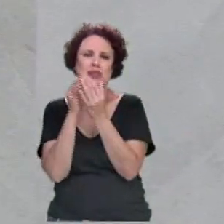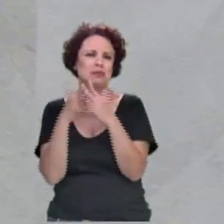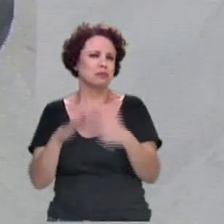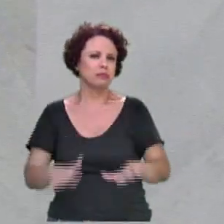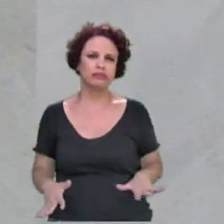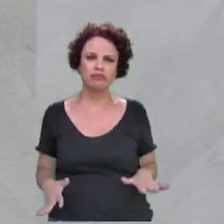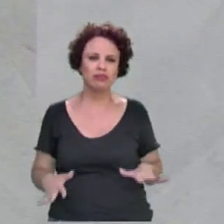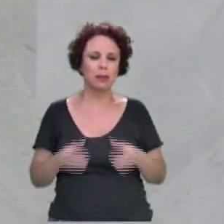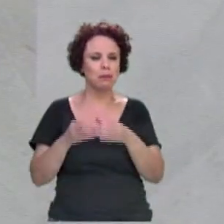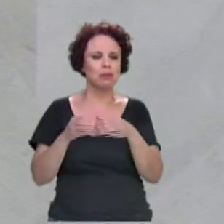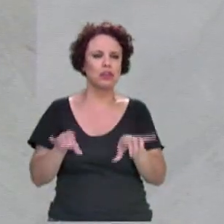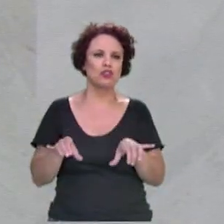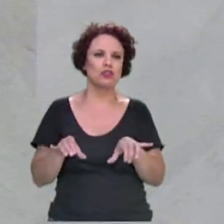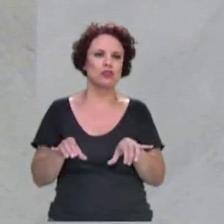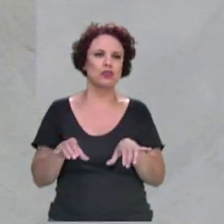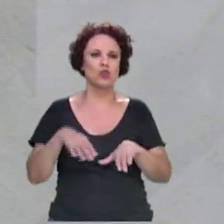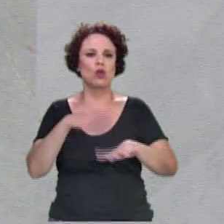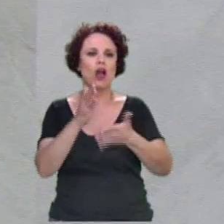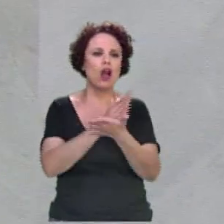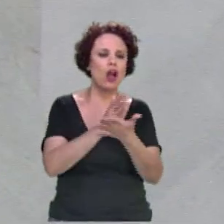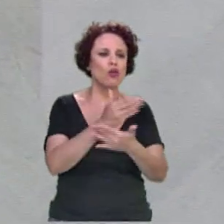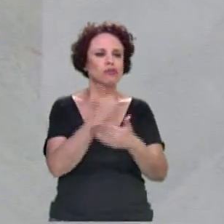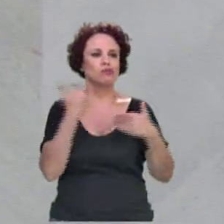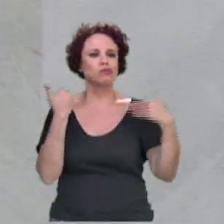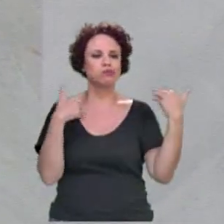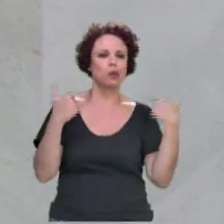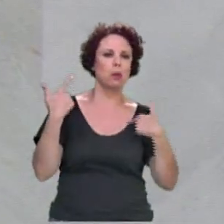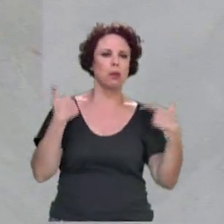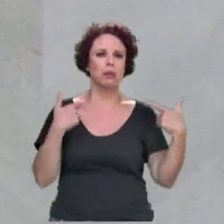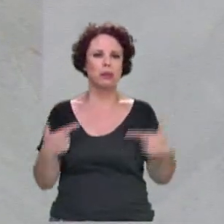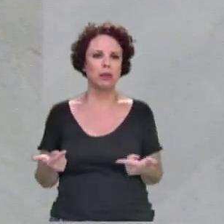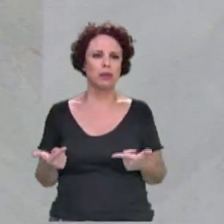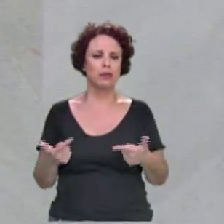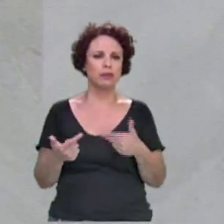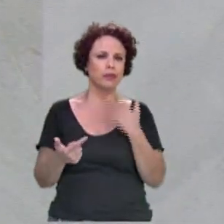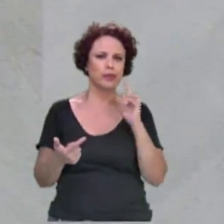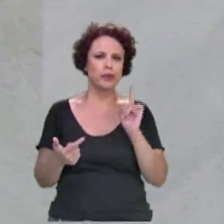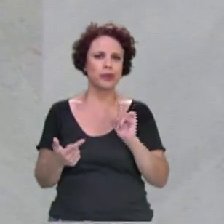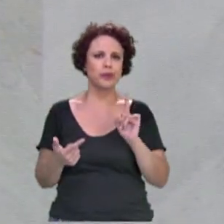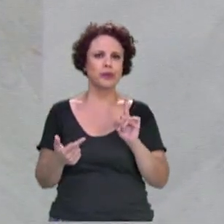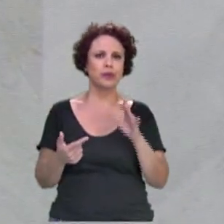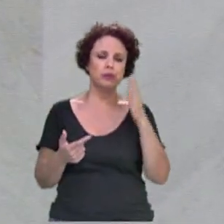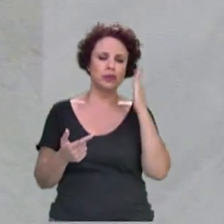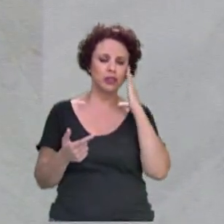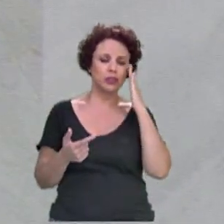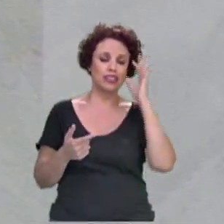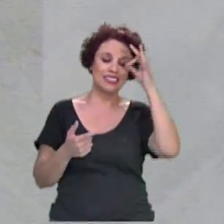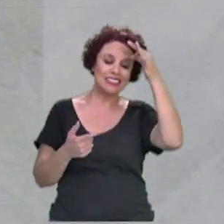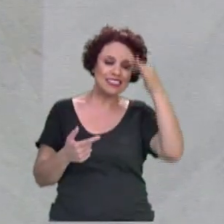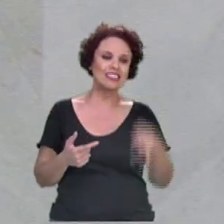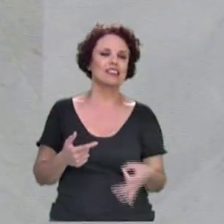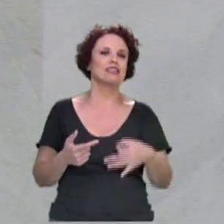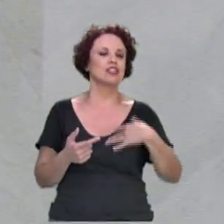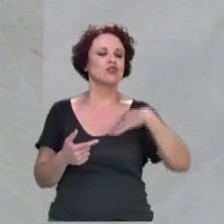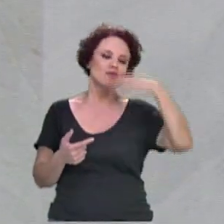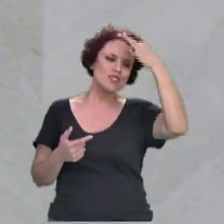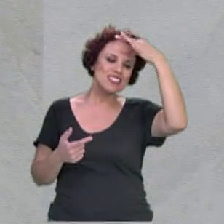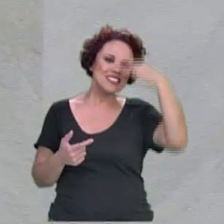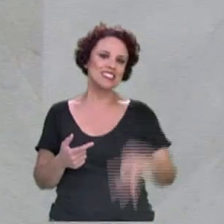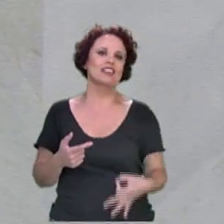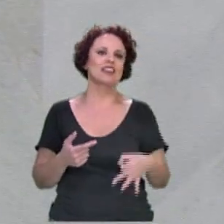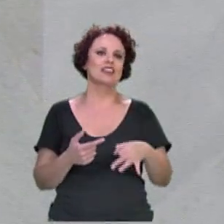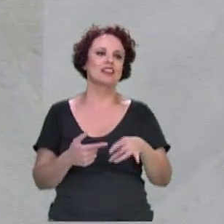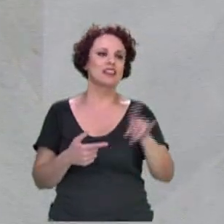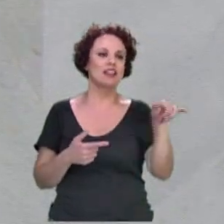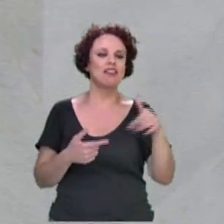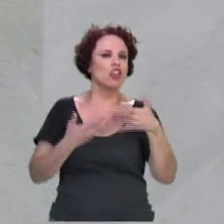que acabaram se ferindo ou se acidentando. Sinto pelos militares que participaram disso, que eu tenho certeza, tenho certeza absoluta que